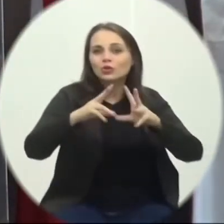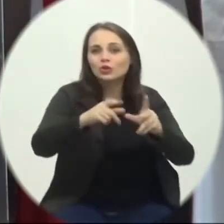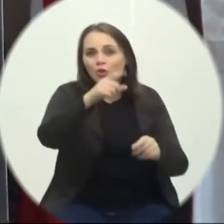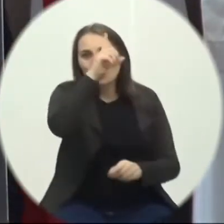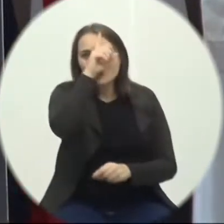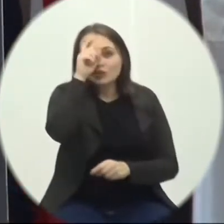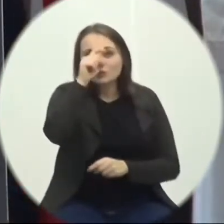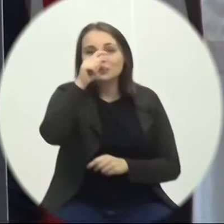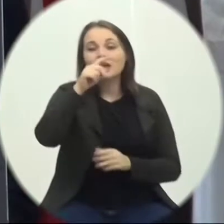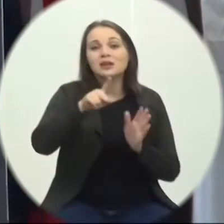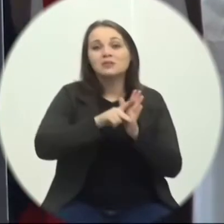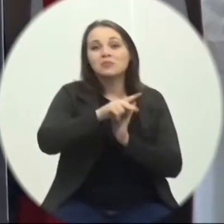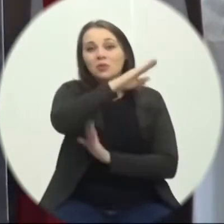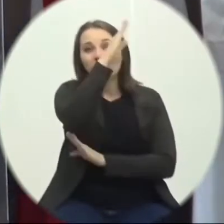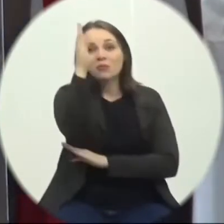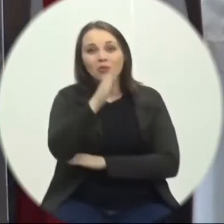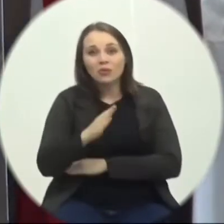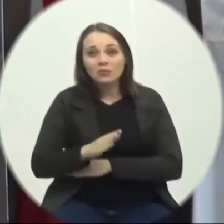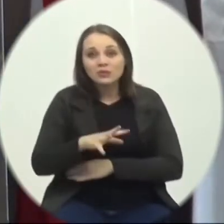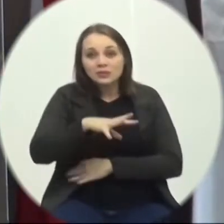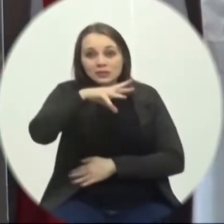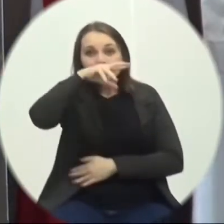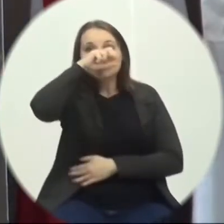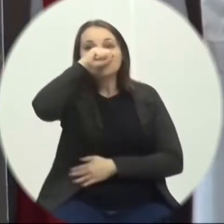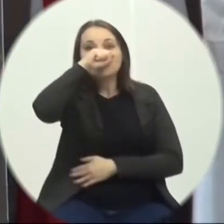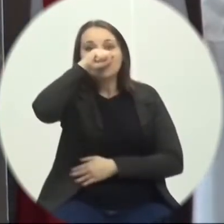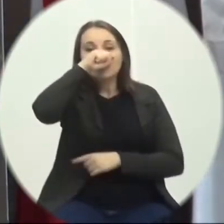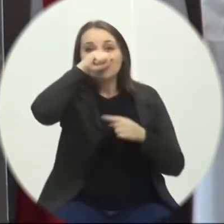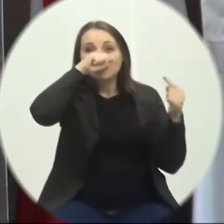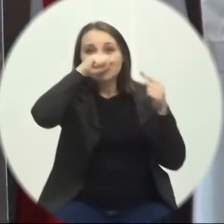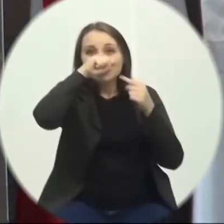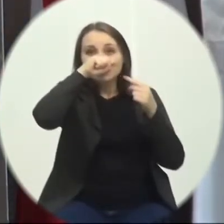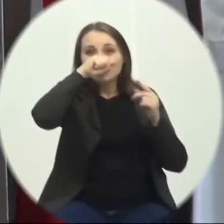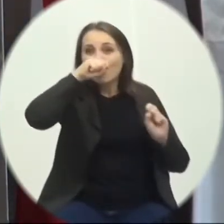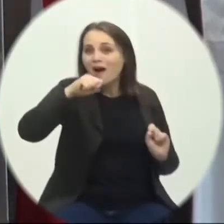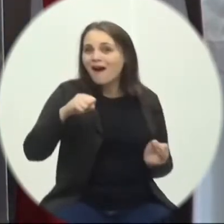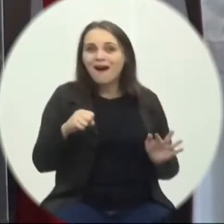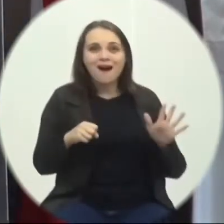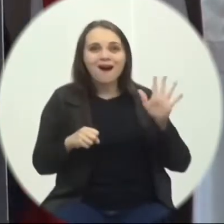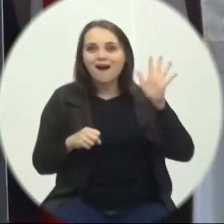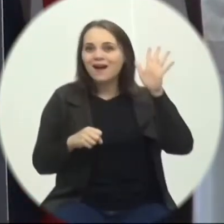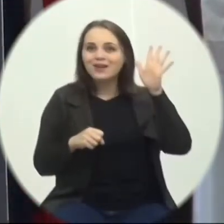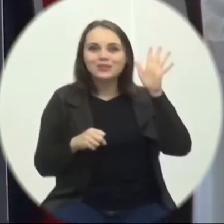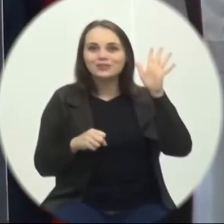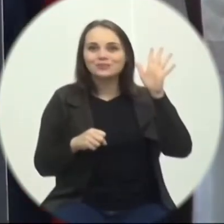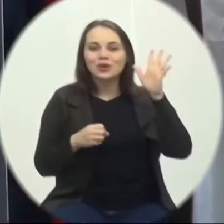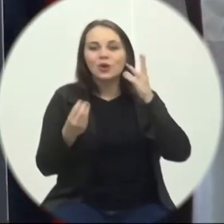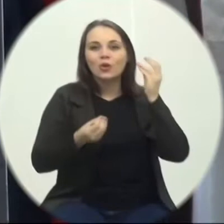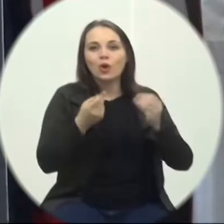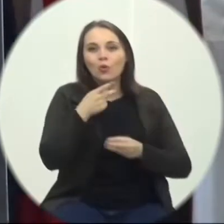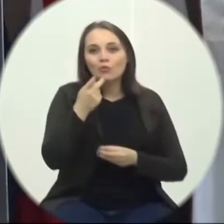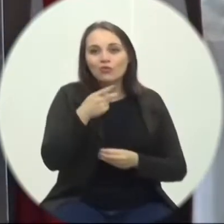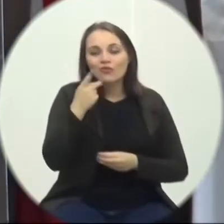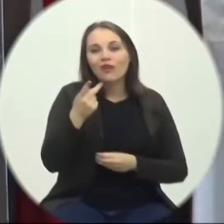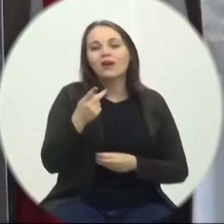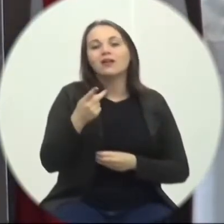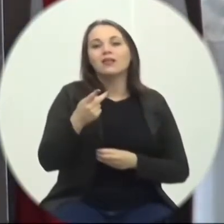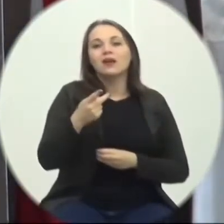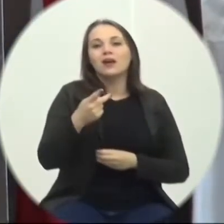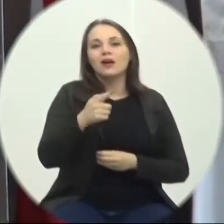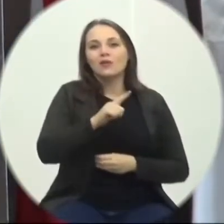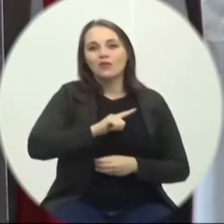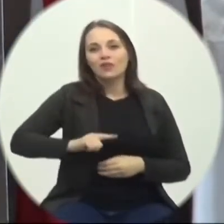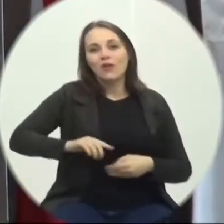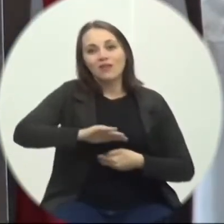clínicas desse país Respirar Nunca foi tão caro Que diga o afastado governador catarinense Carlos Moisés